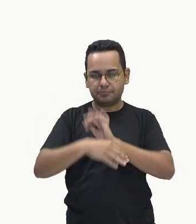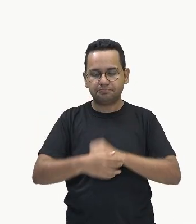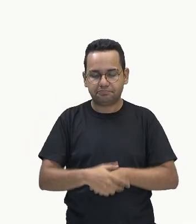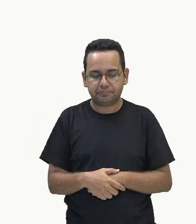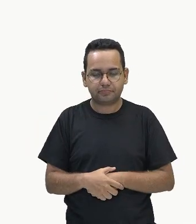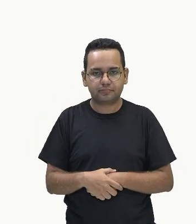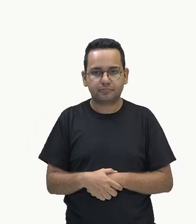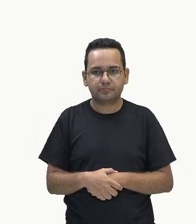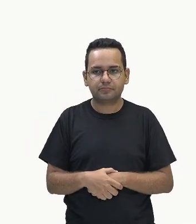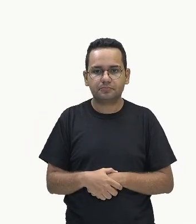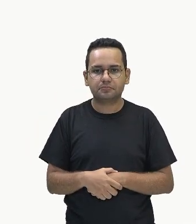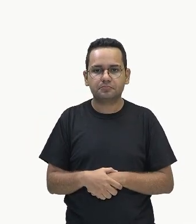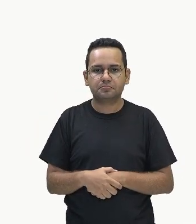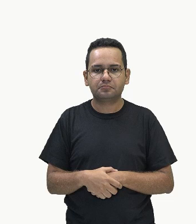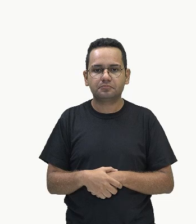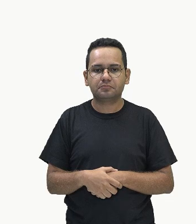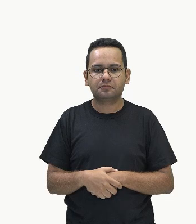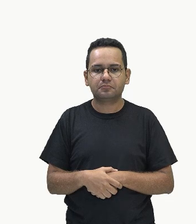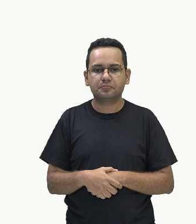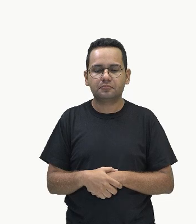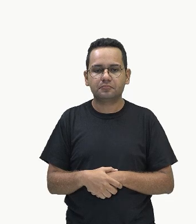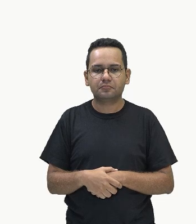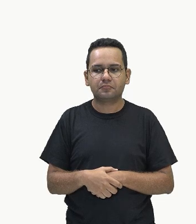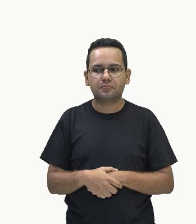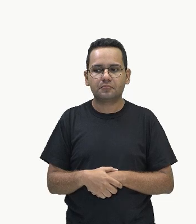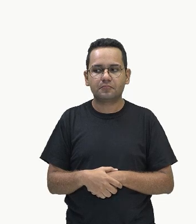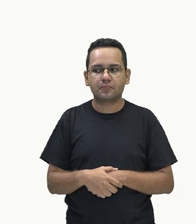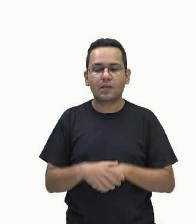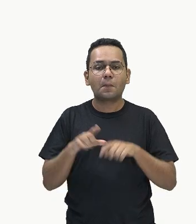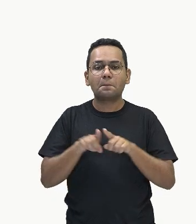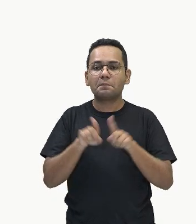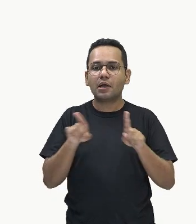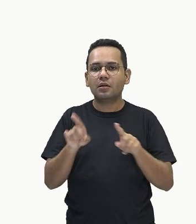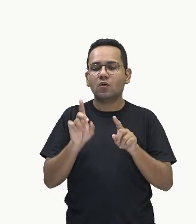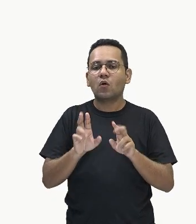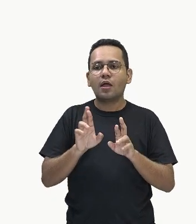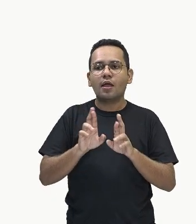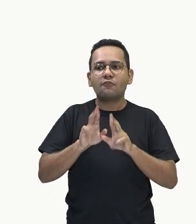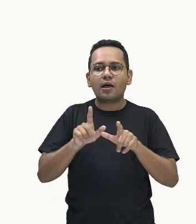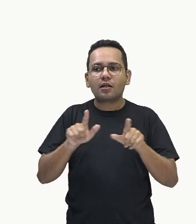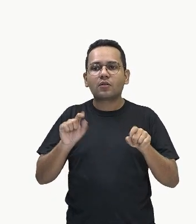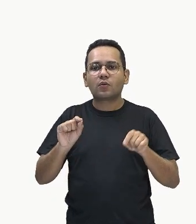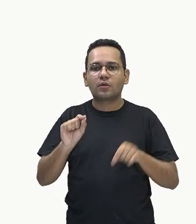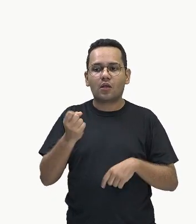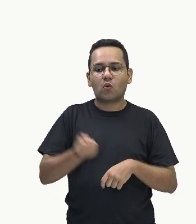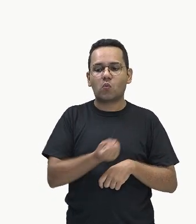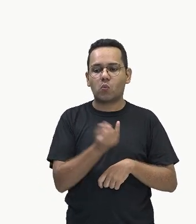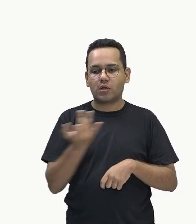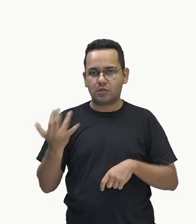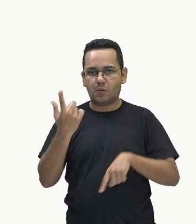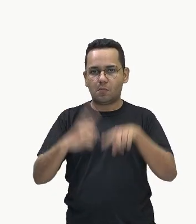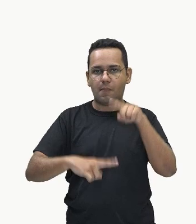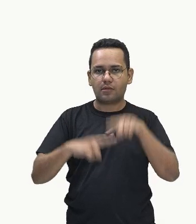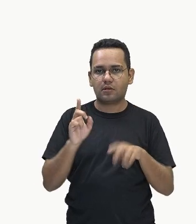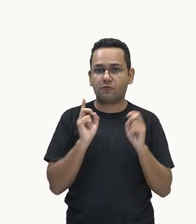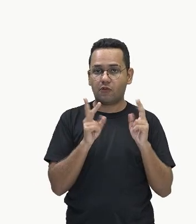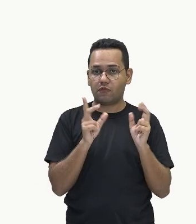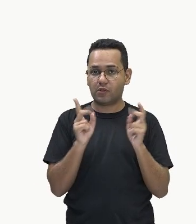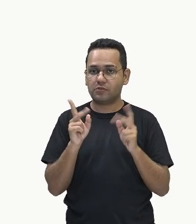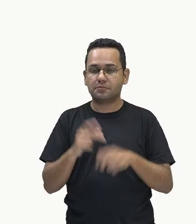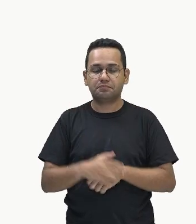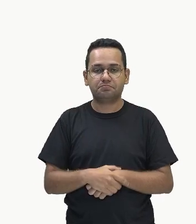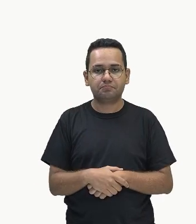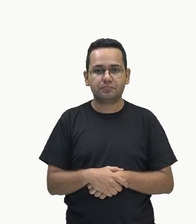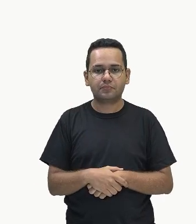que vai ser a minha variável, né? Minha variável aqui vai ser a quantidade de venda. Ok? Só coloquei aqui para você